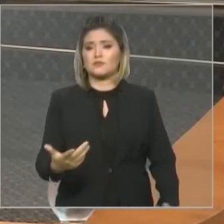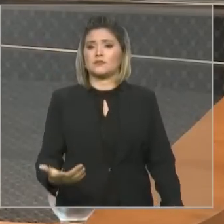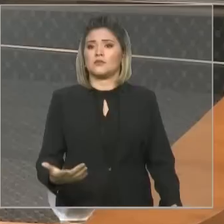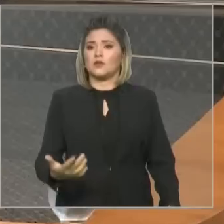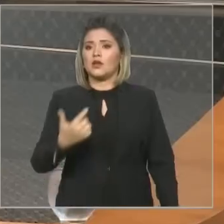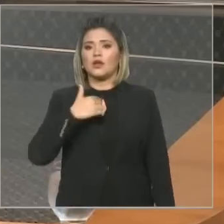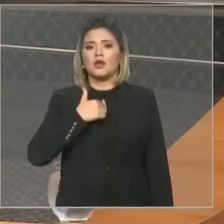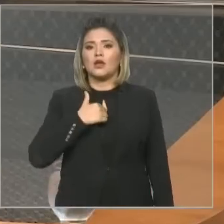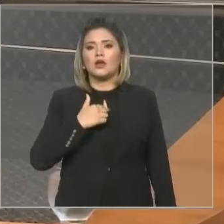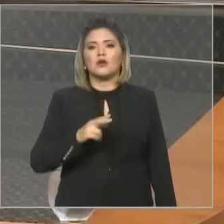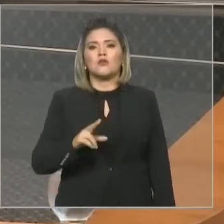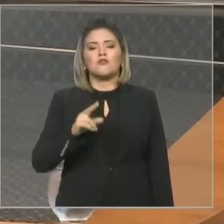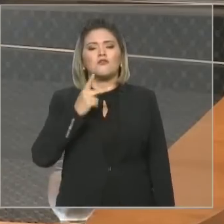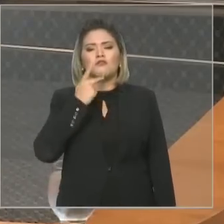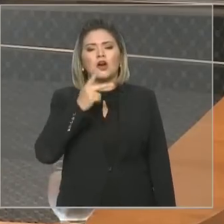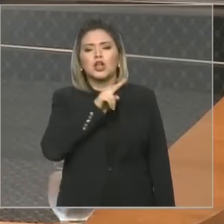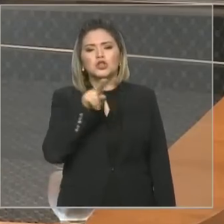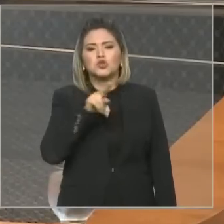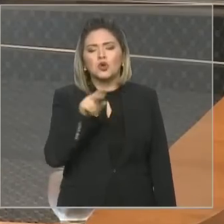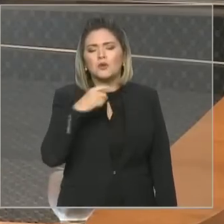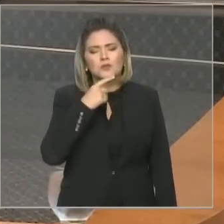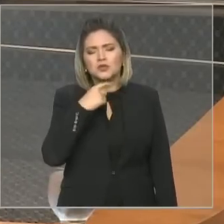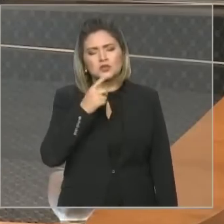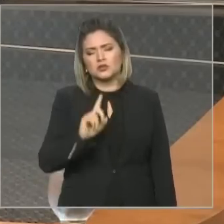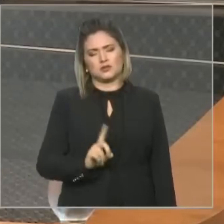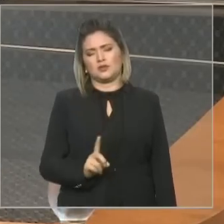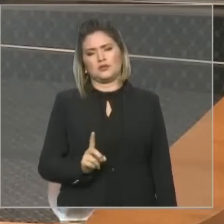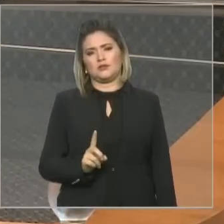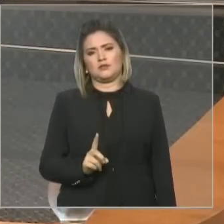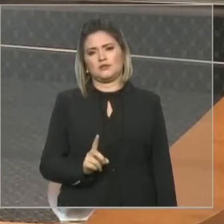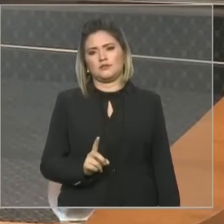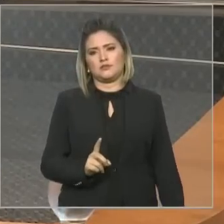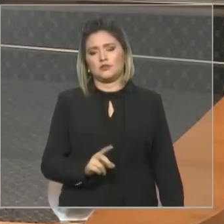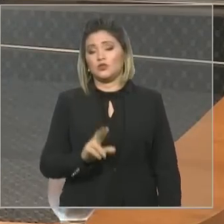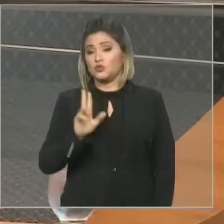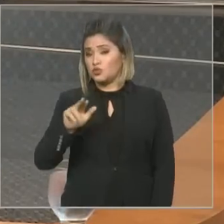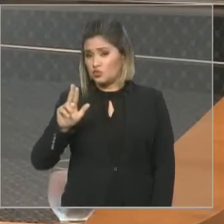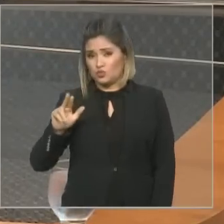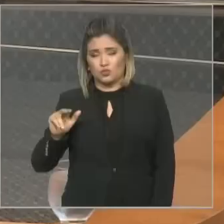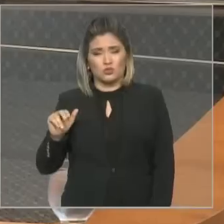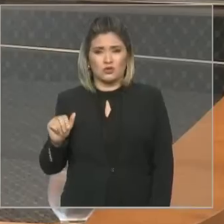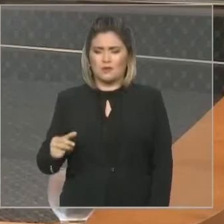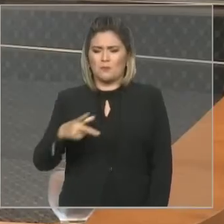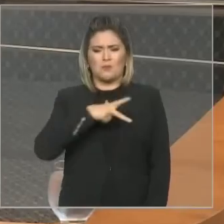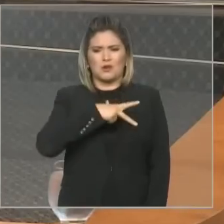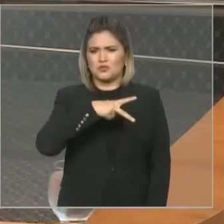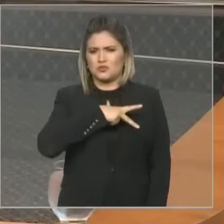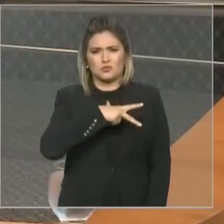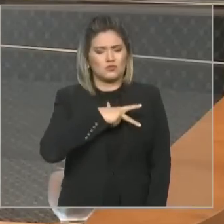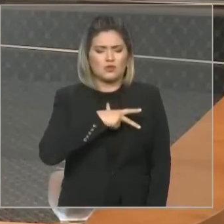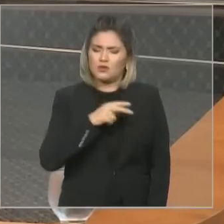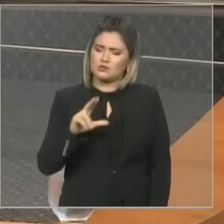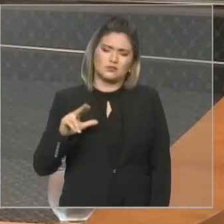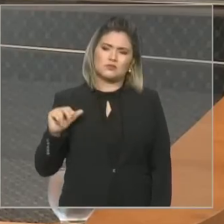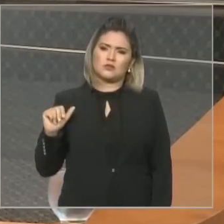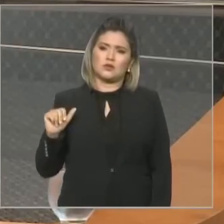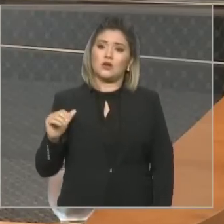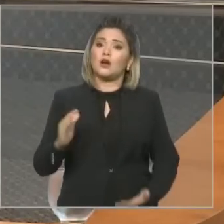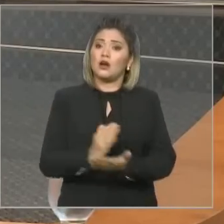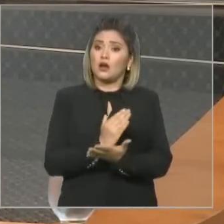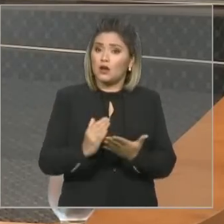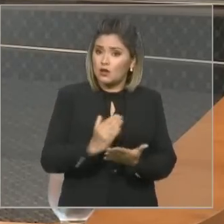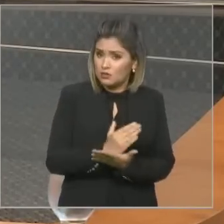utilizei nome de ninguém. Não vai ver. Nunca usei isso aqui. Eu nunca fiz enfrentamento com ninguém de ordem pessoal. Com alguns colegas estão até